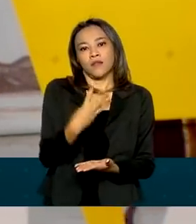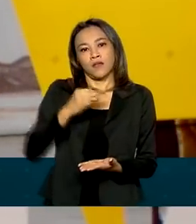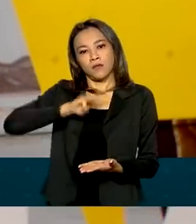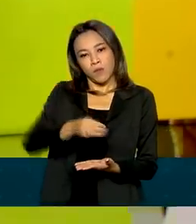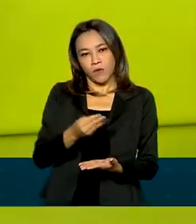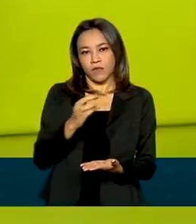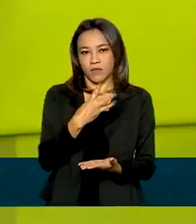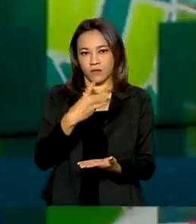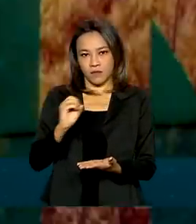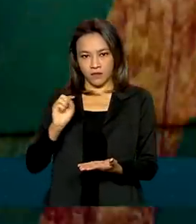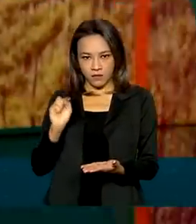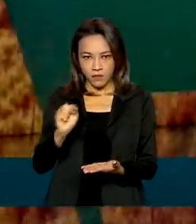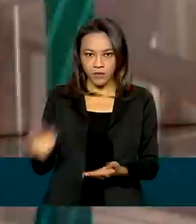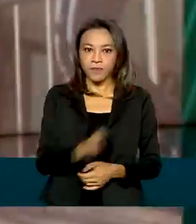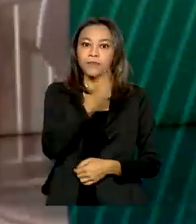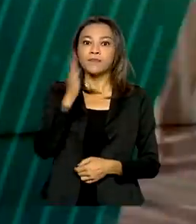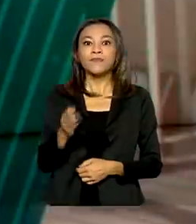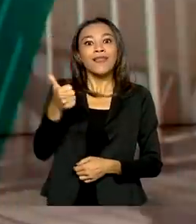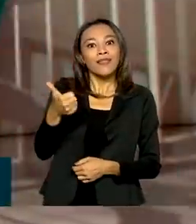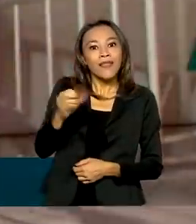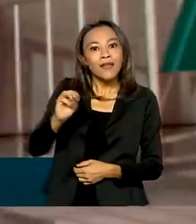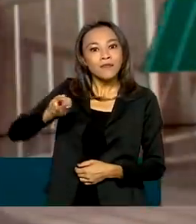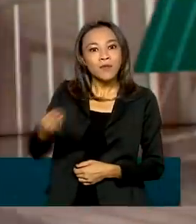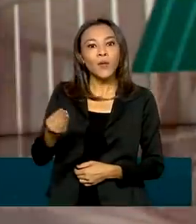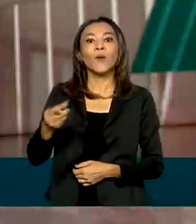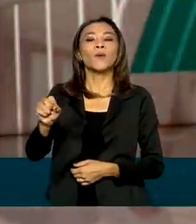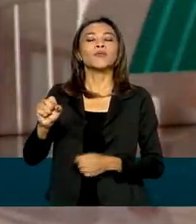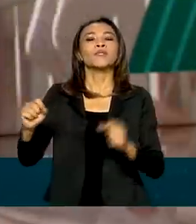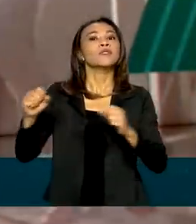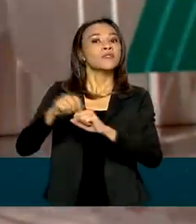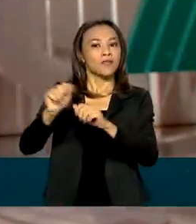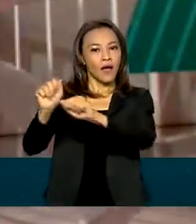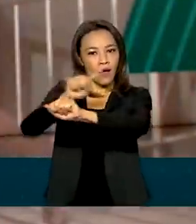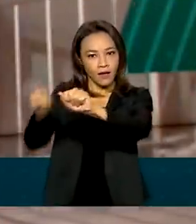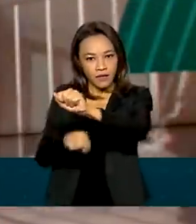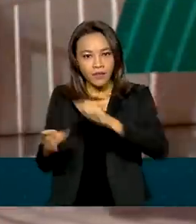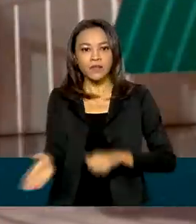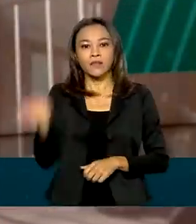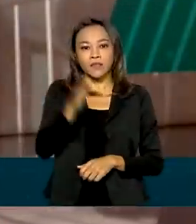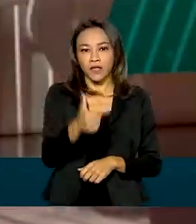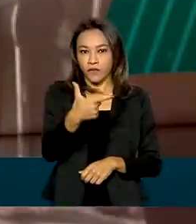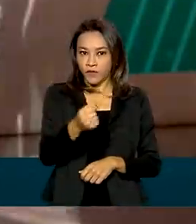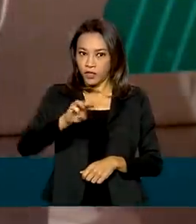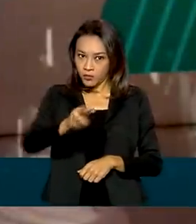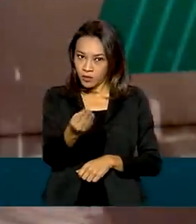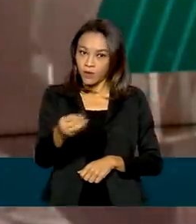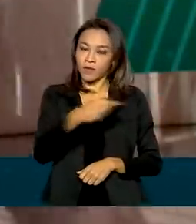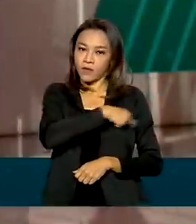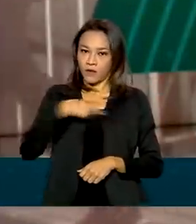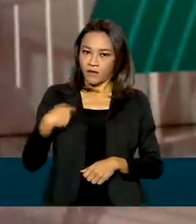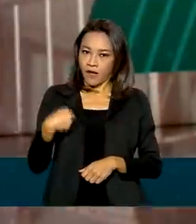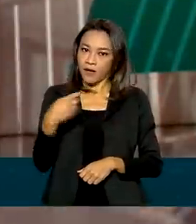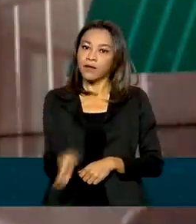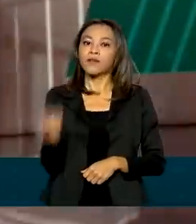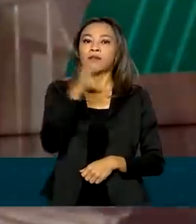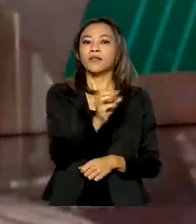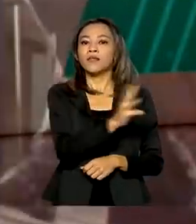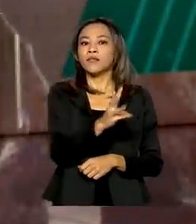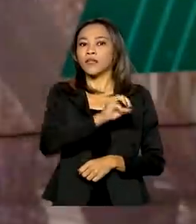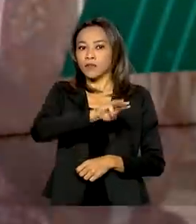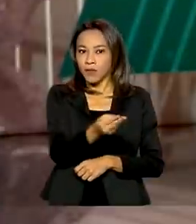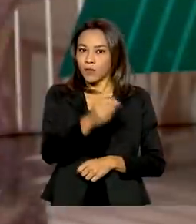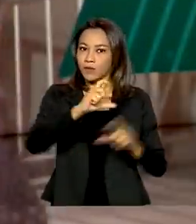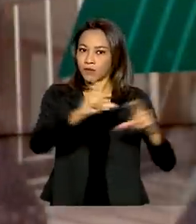300 mil. Serão 10 milhões de doses da AstraZeneca, 20 milhões da Coronavac e 33 milhões da Pfizer.